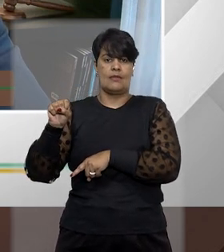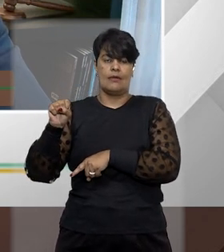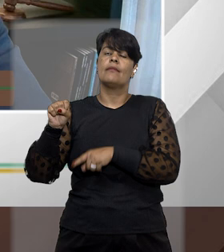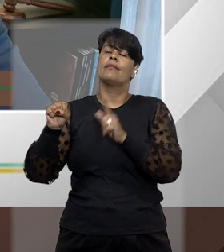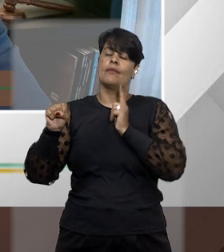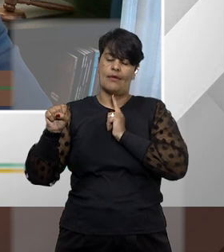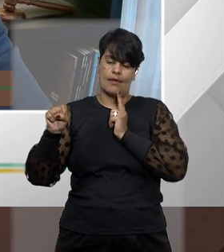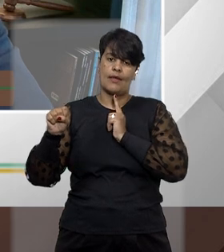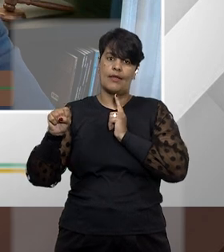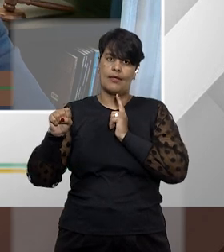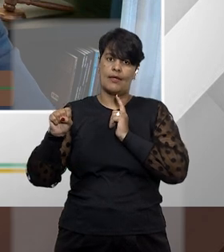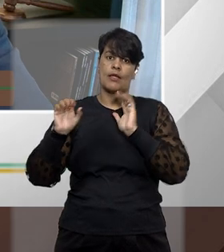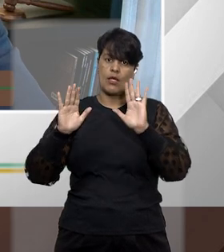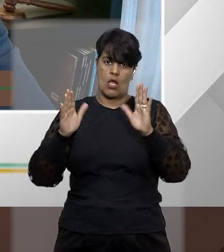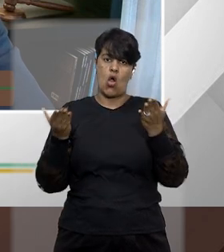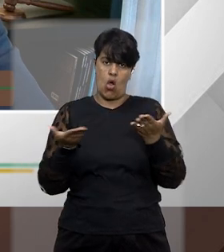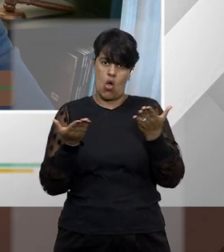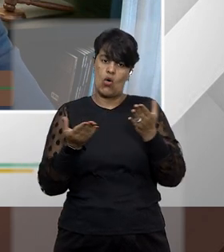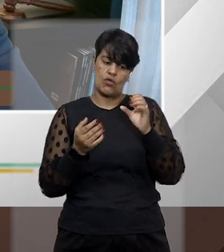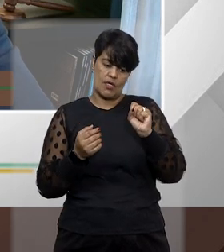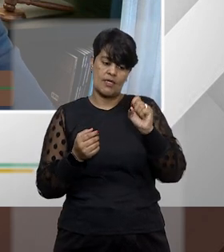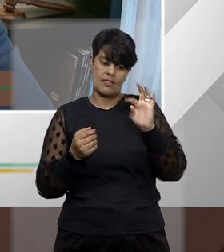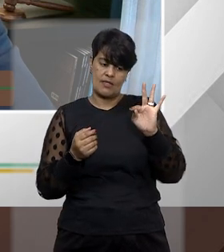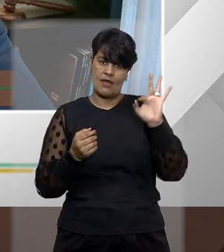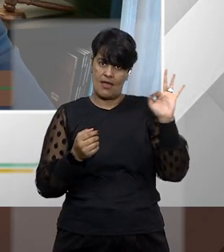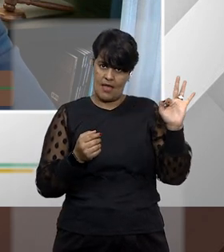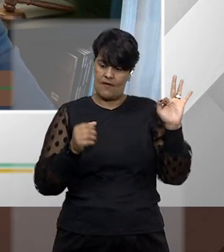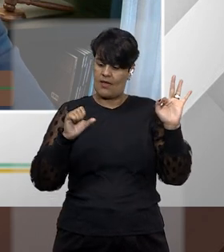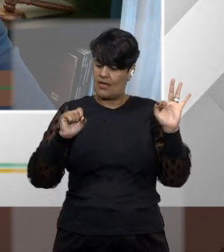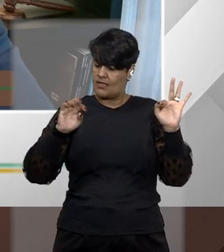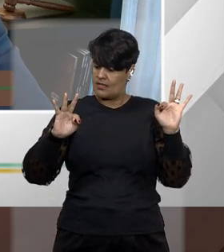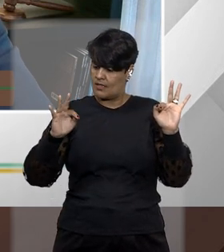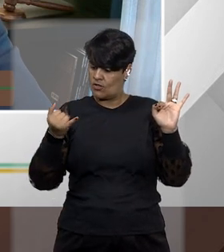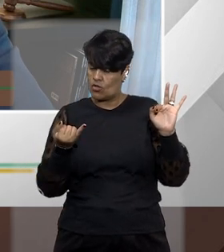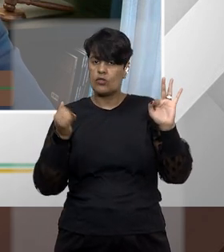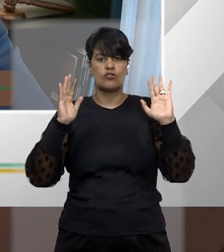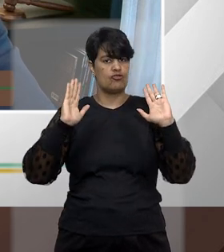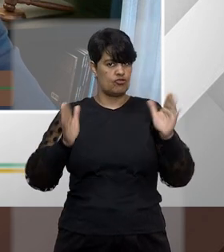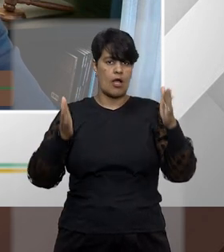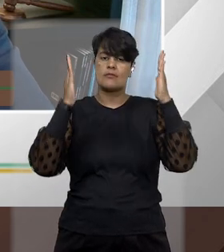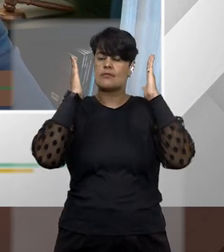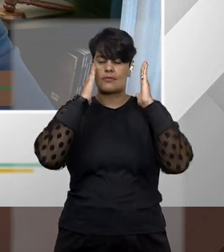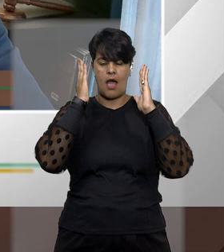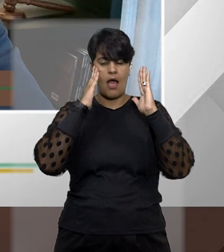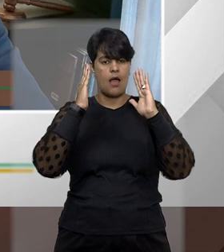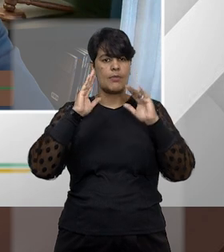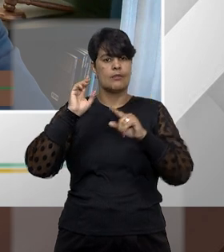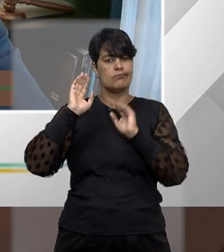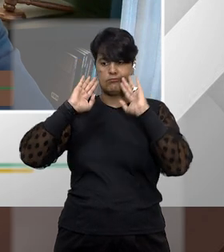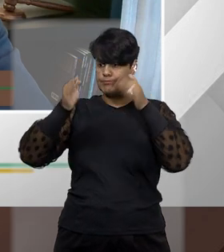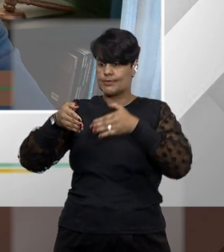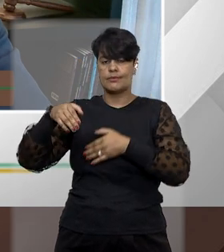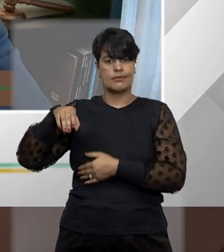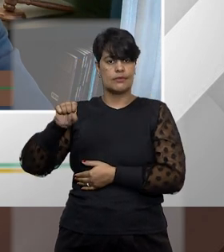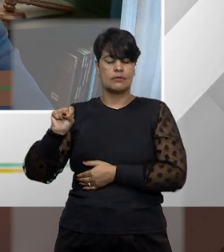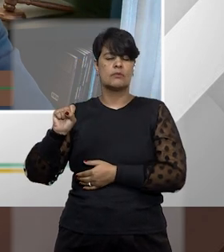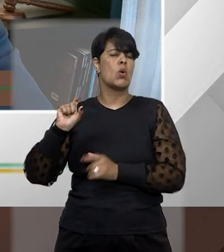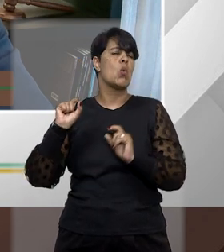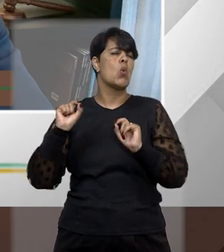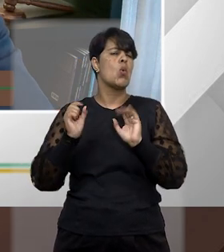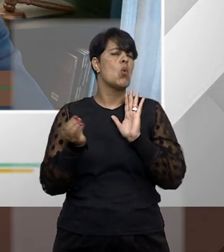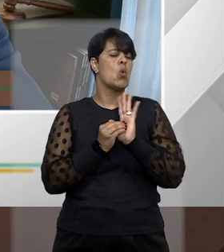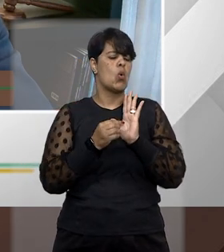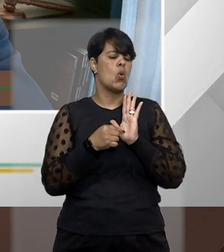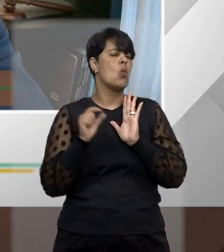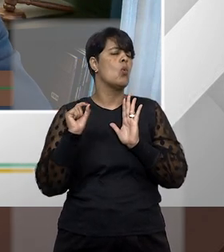tanto o STF tanto o STJ entende que essa regra do artigo 109 parágrafo 2 da Constituição se aplica para a mandada de segurança que regra